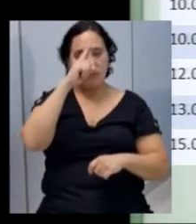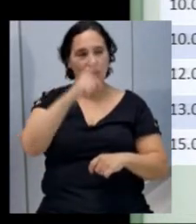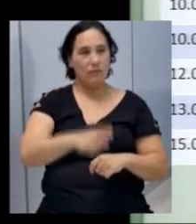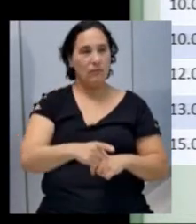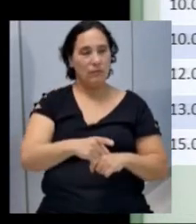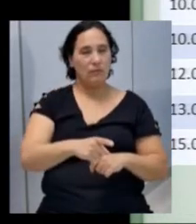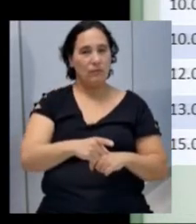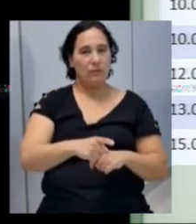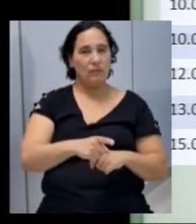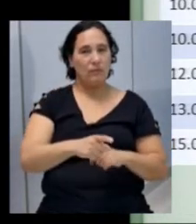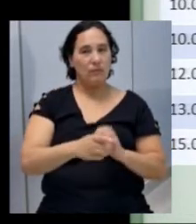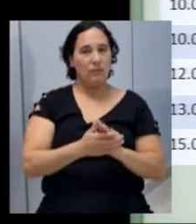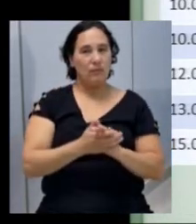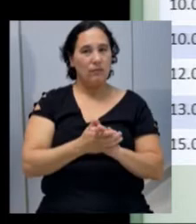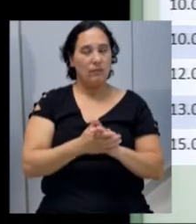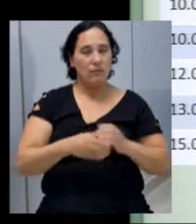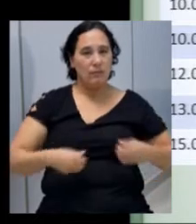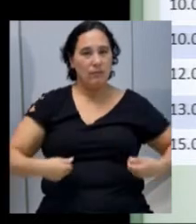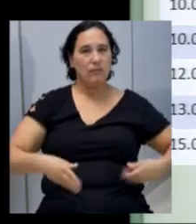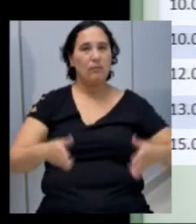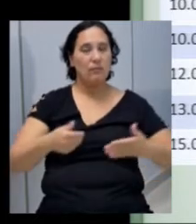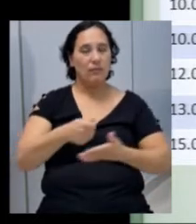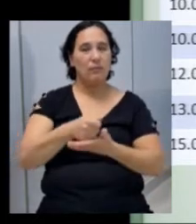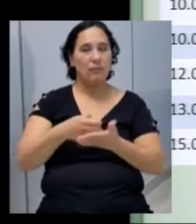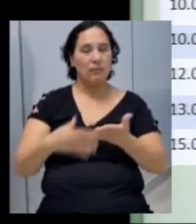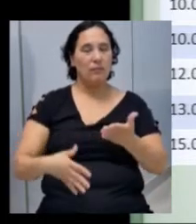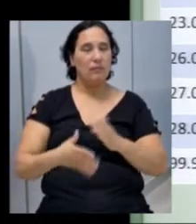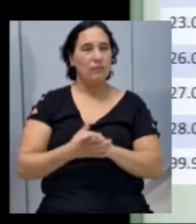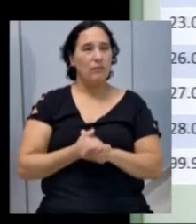mais fácil a identificação da despesa dentro do orçamento.